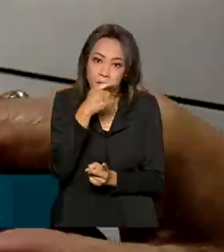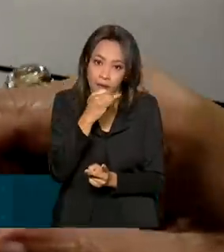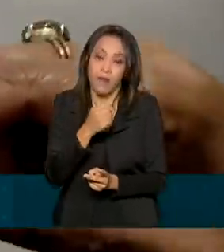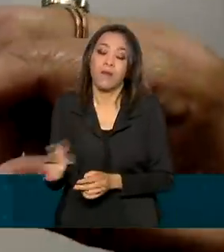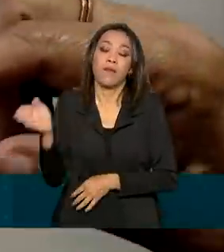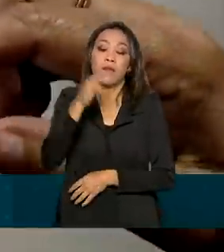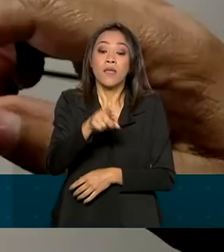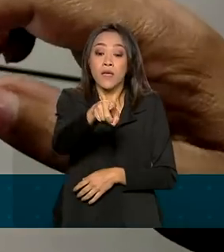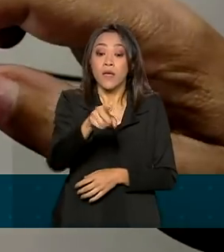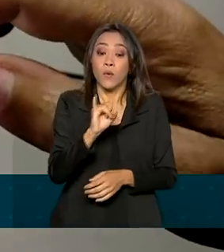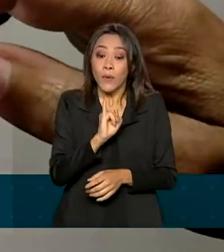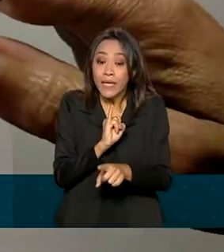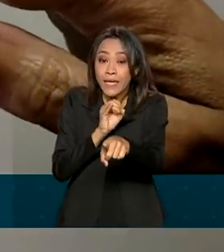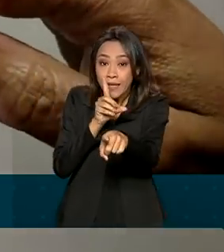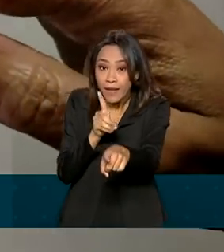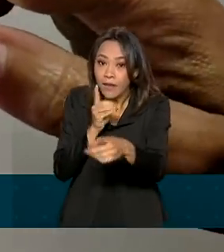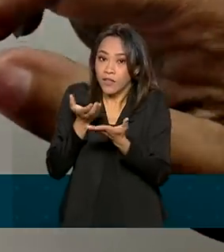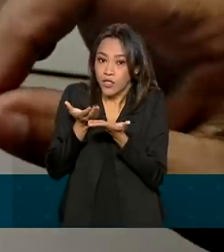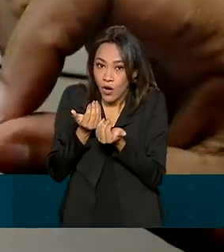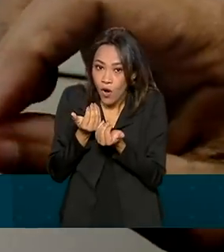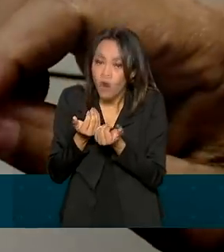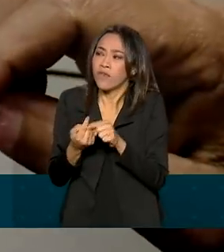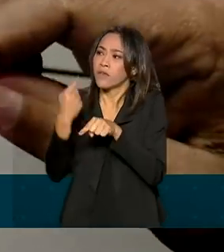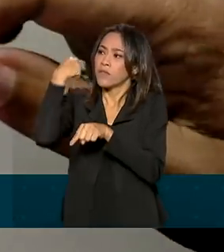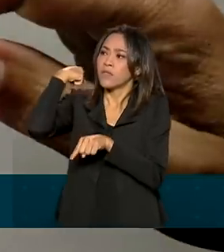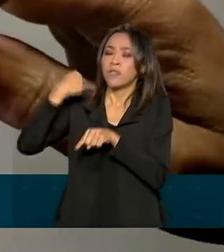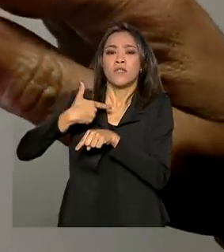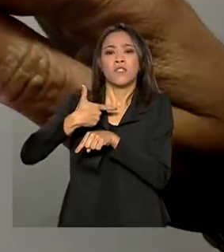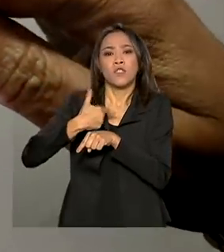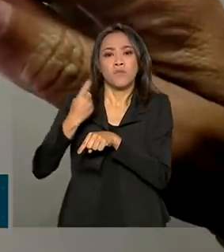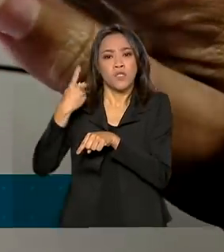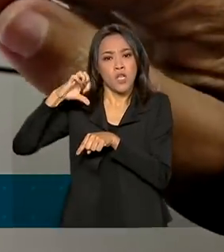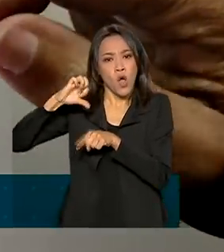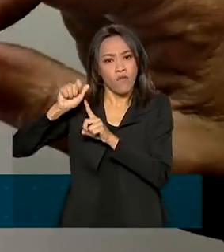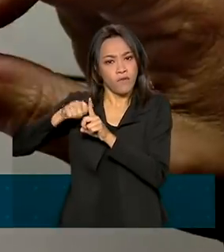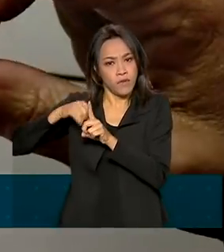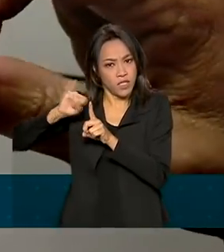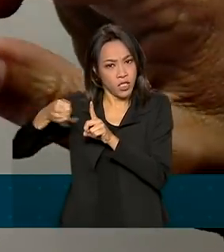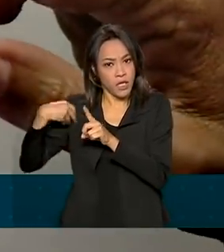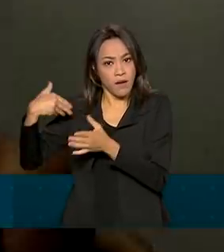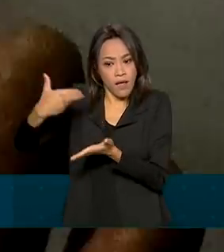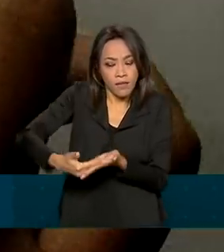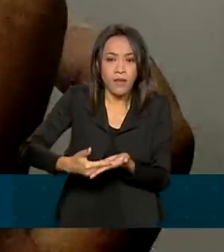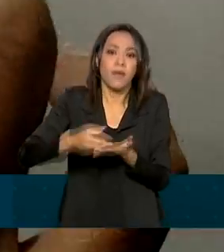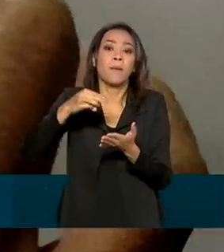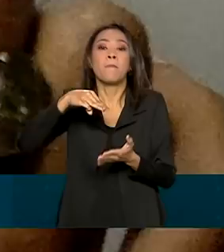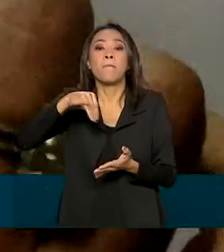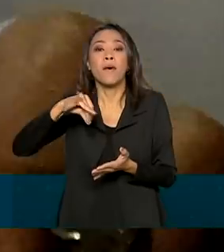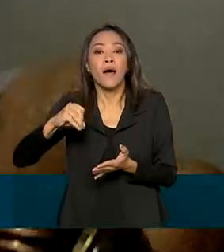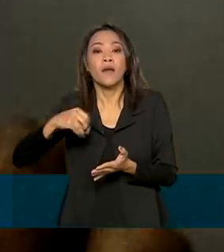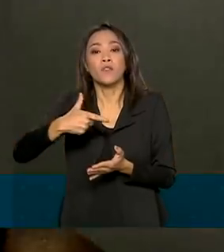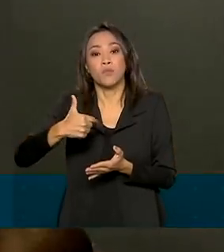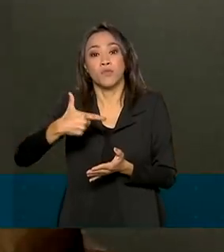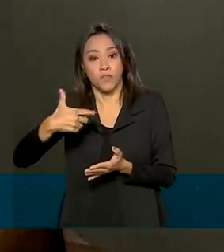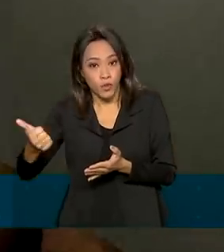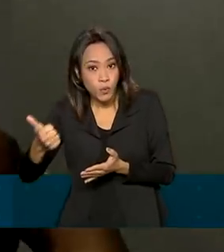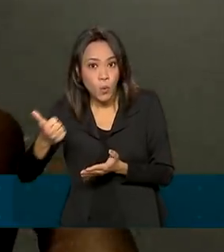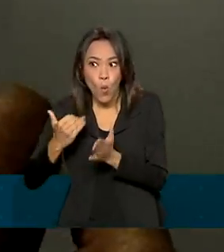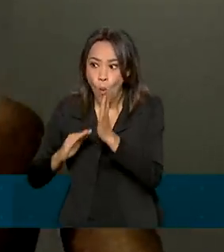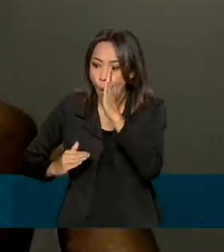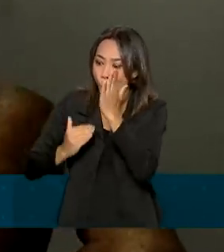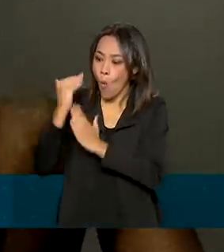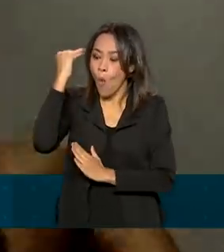do ID Jovem, geradas de janeiro de 2019 a maio de 2021, ultrapassou